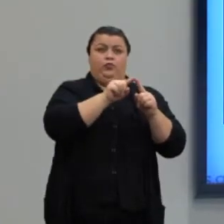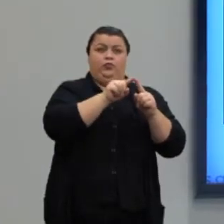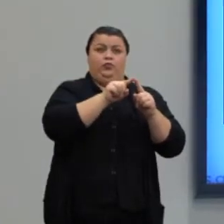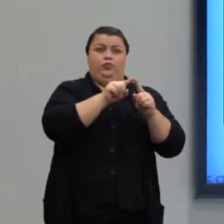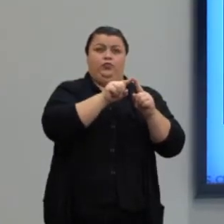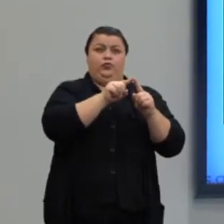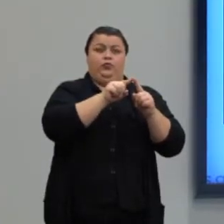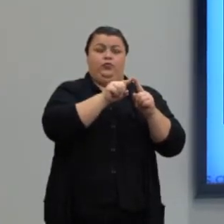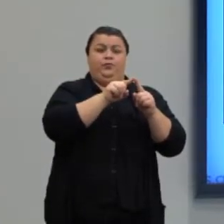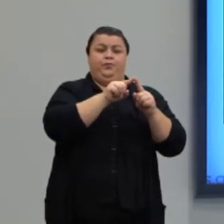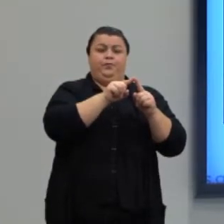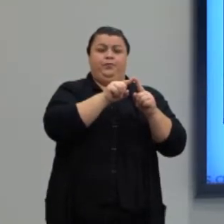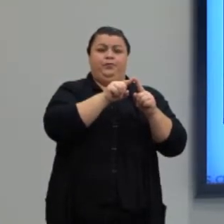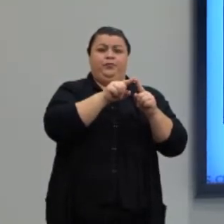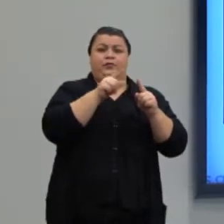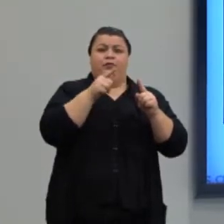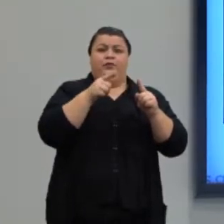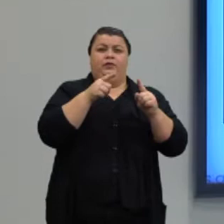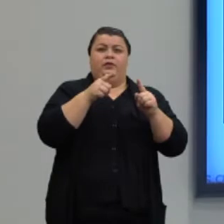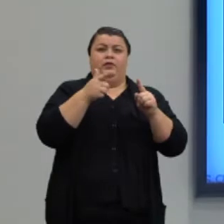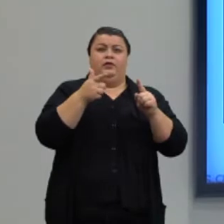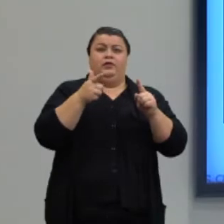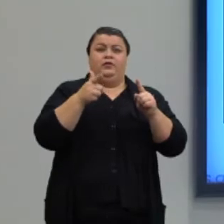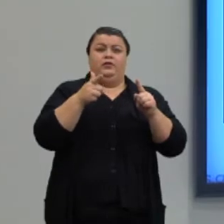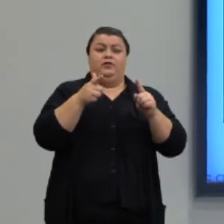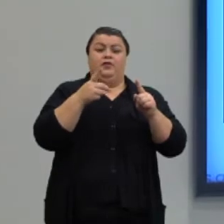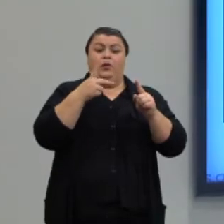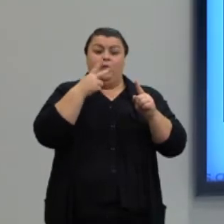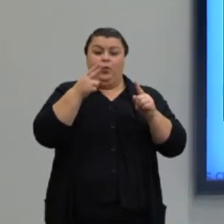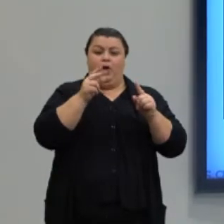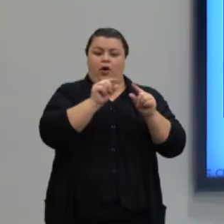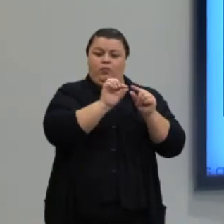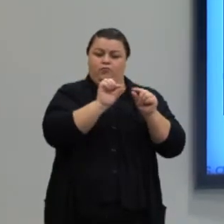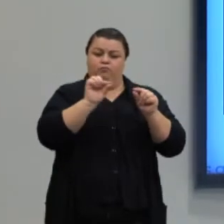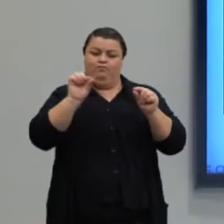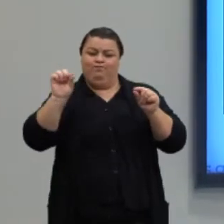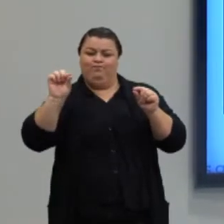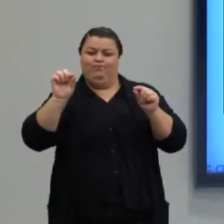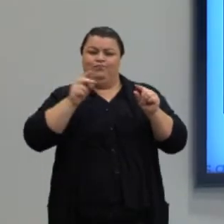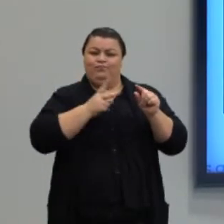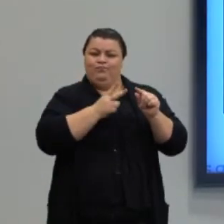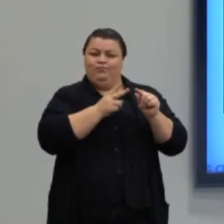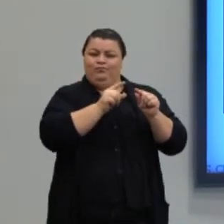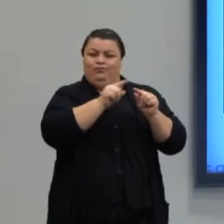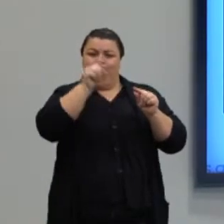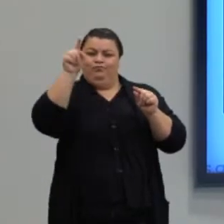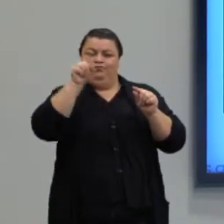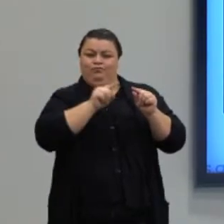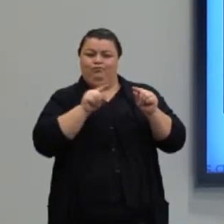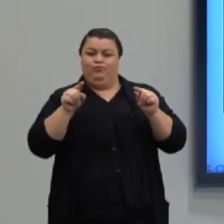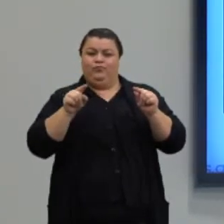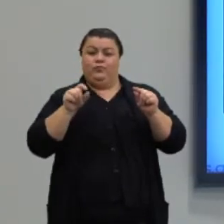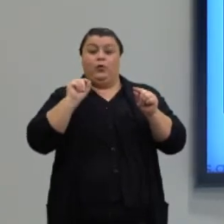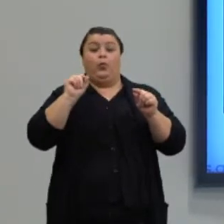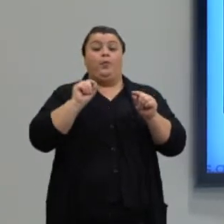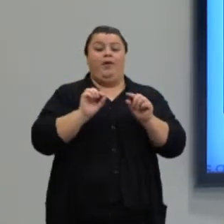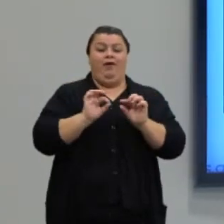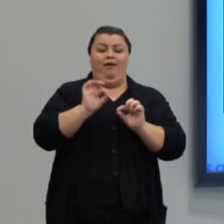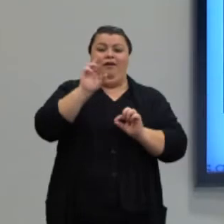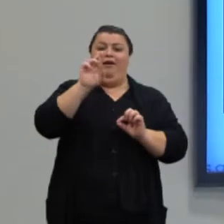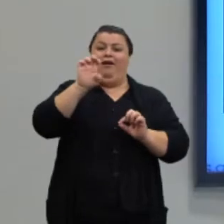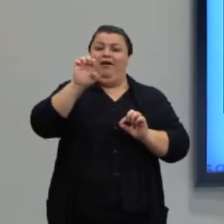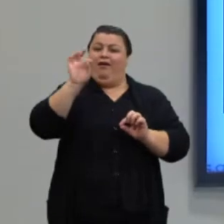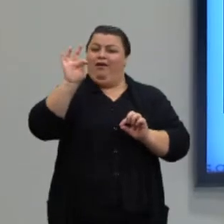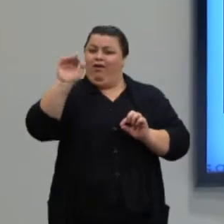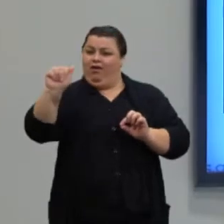colineares, ou seja, não estão na mesma linha. Certo? Então, uma reta e um